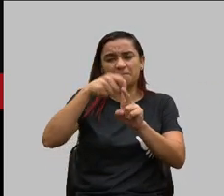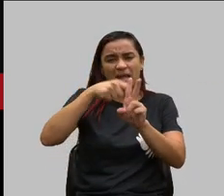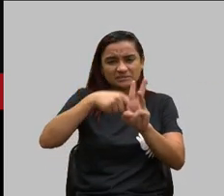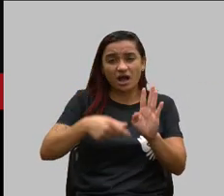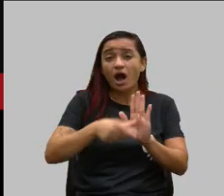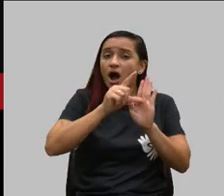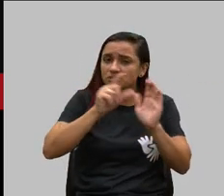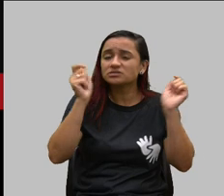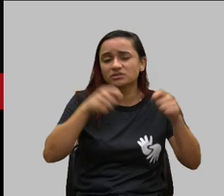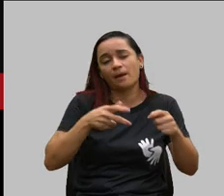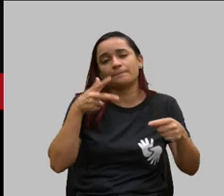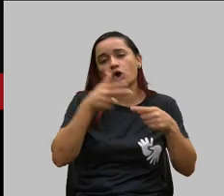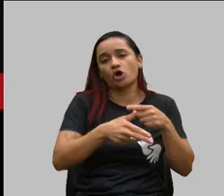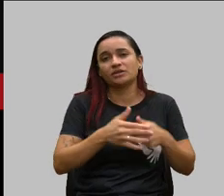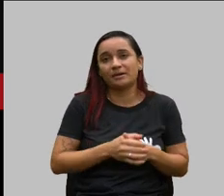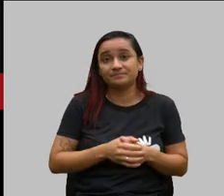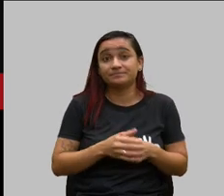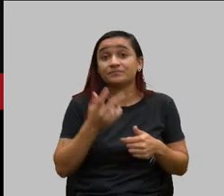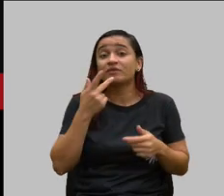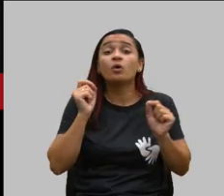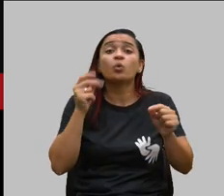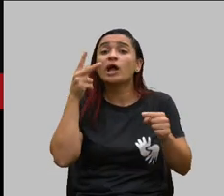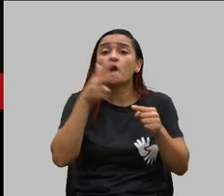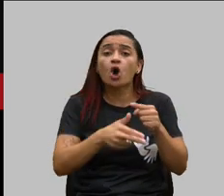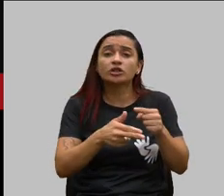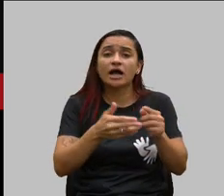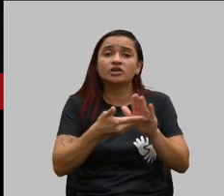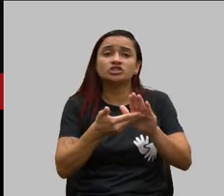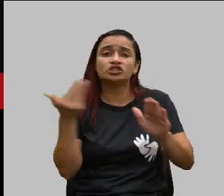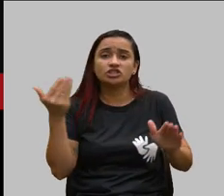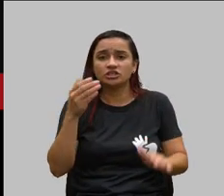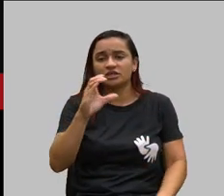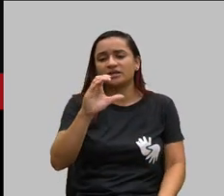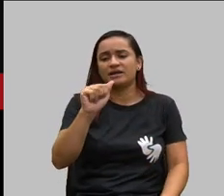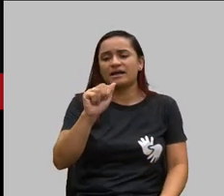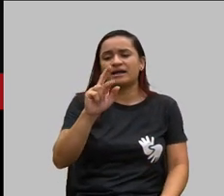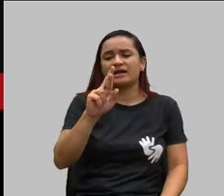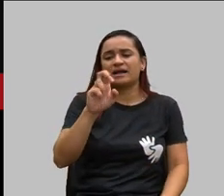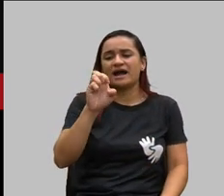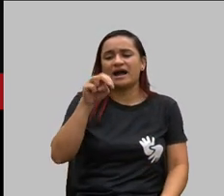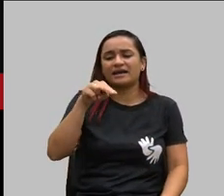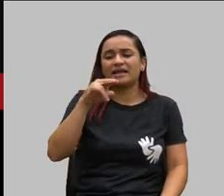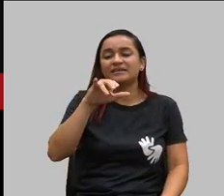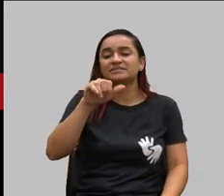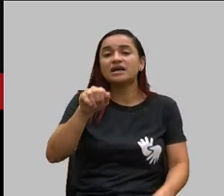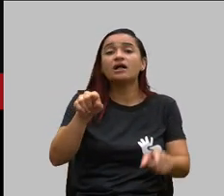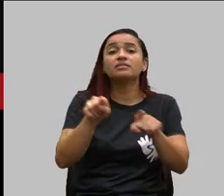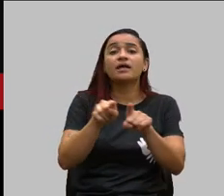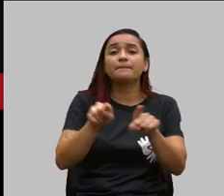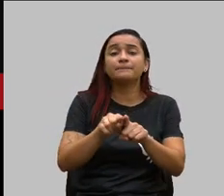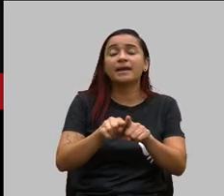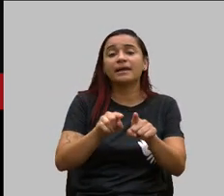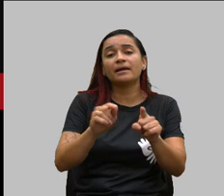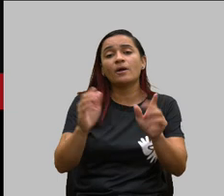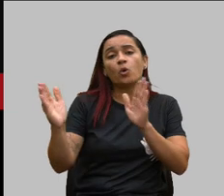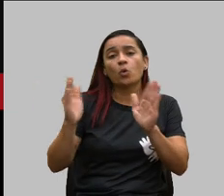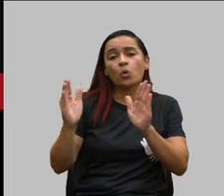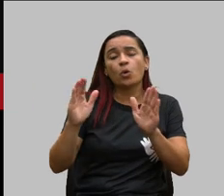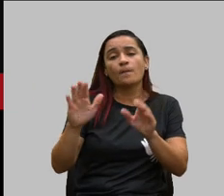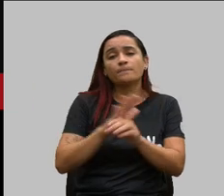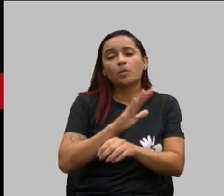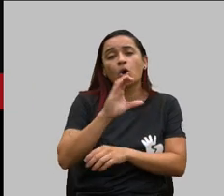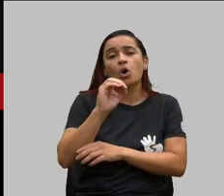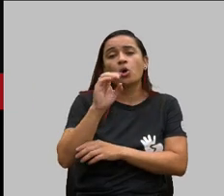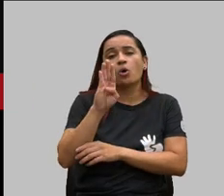portar e quando eu falo portar ele vai portar carência ou seja não cumpre carência e não cumpre cobertura parcial temporária ele